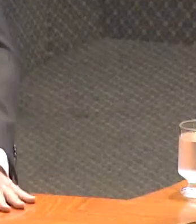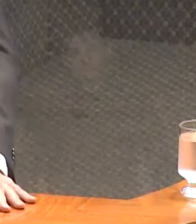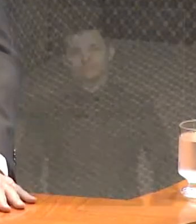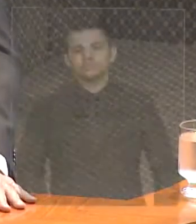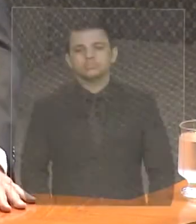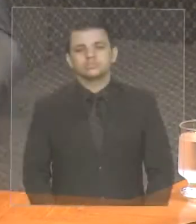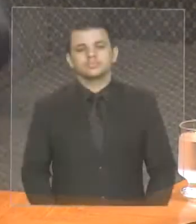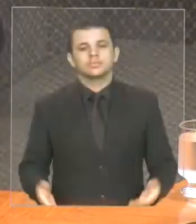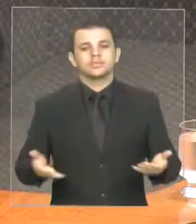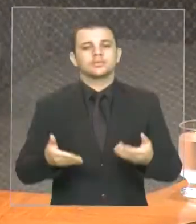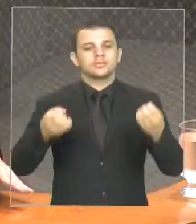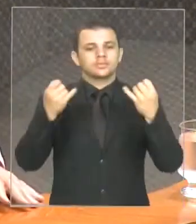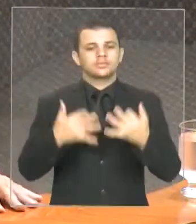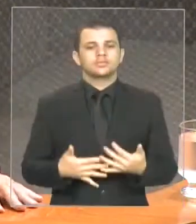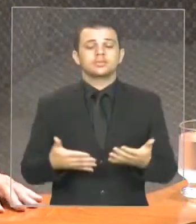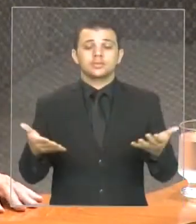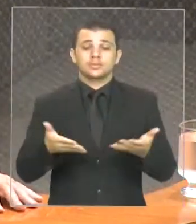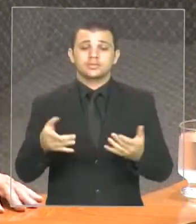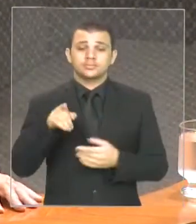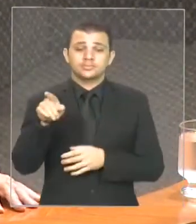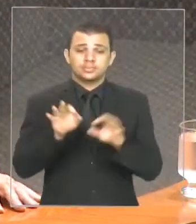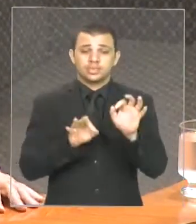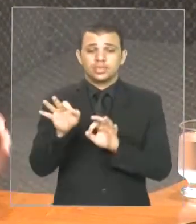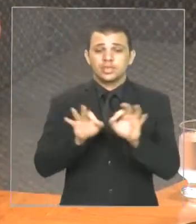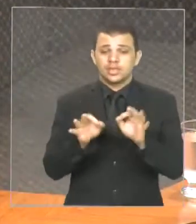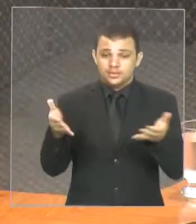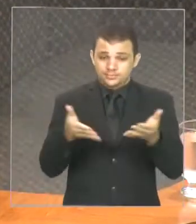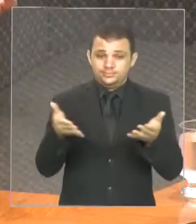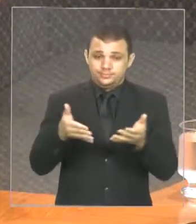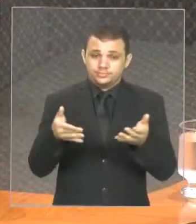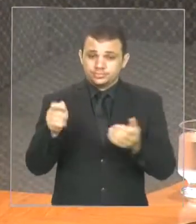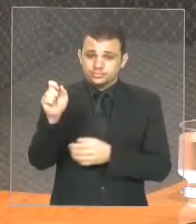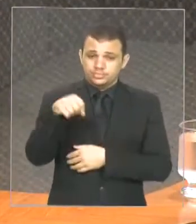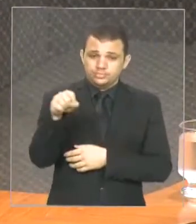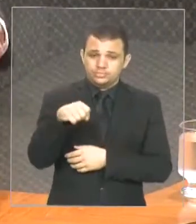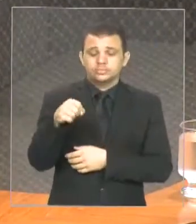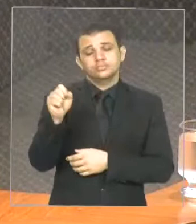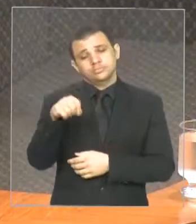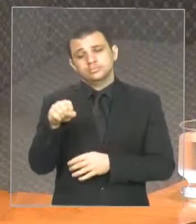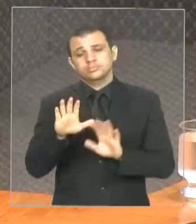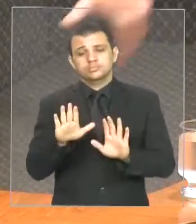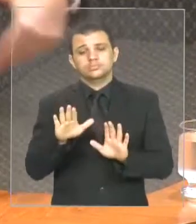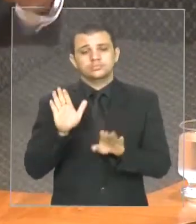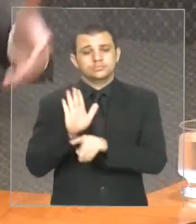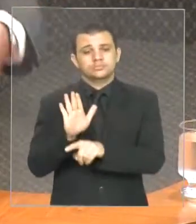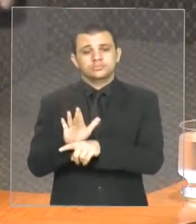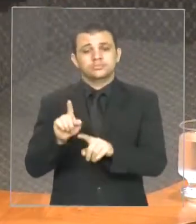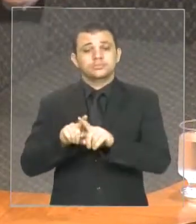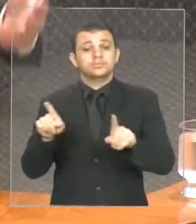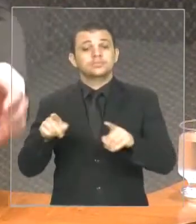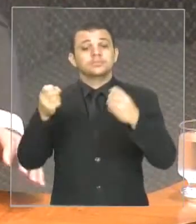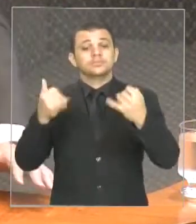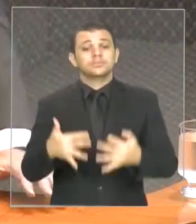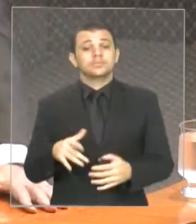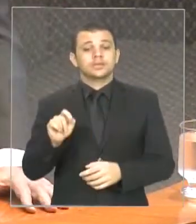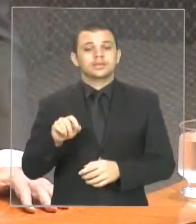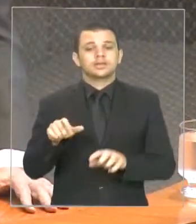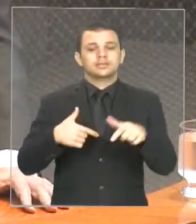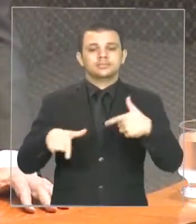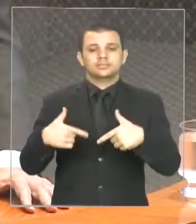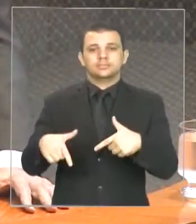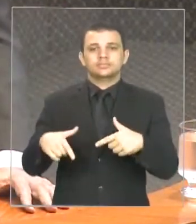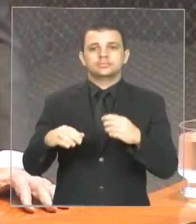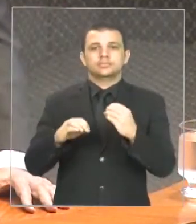Atende, atende... O deputado Bira está colocando uma questão que não é a obra física da engenharia, mas as indenizações que são custos realmente